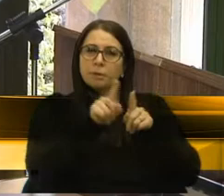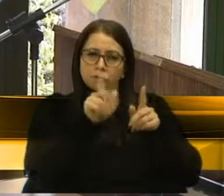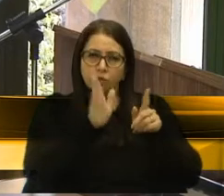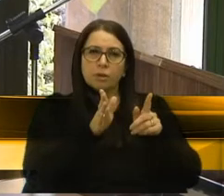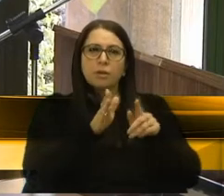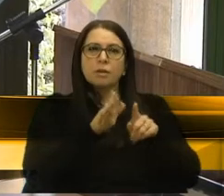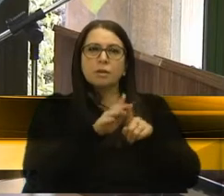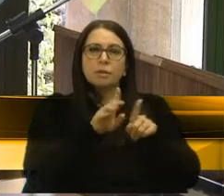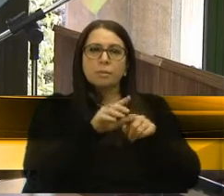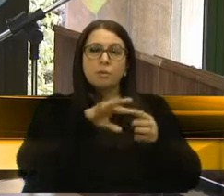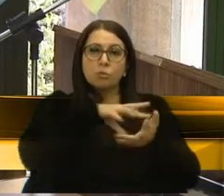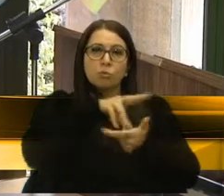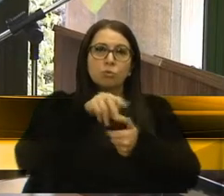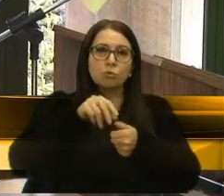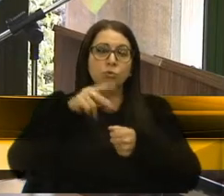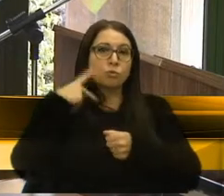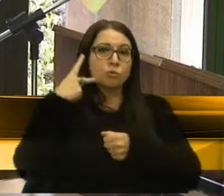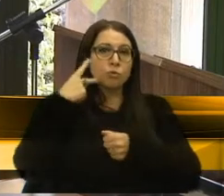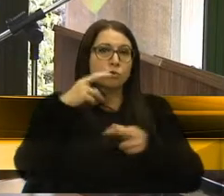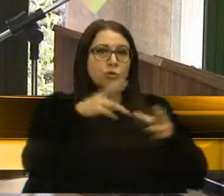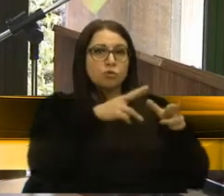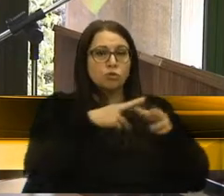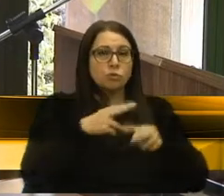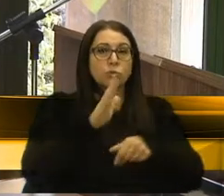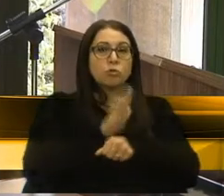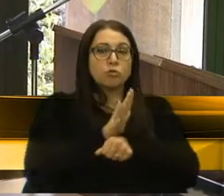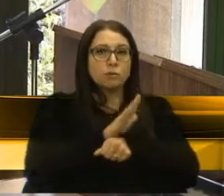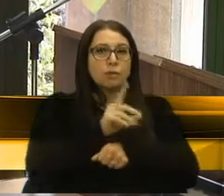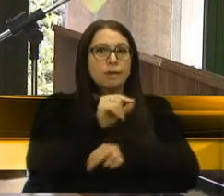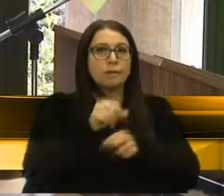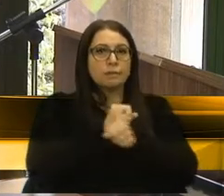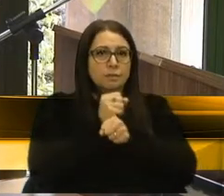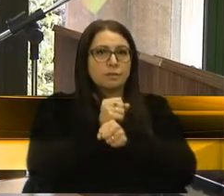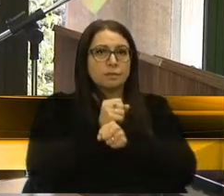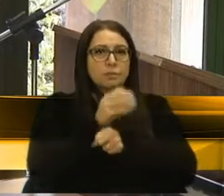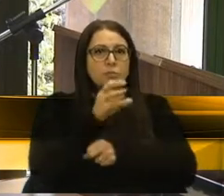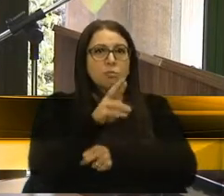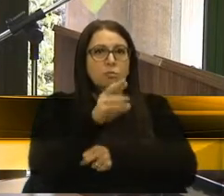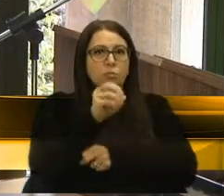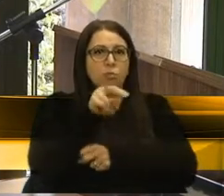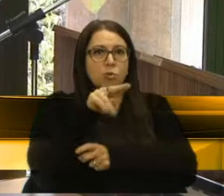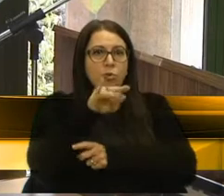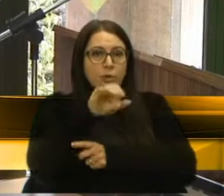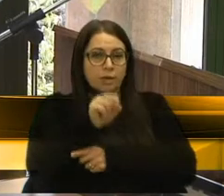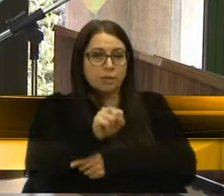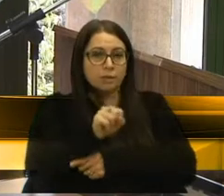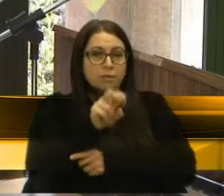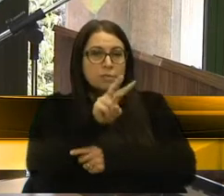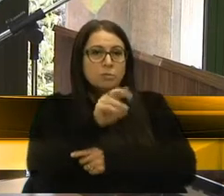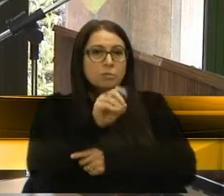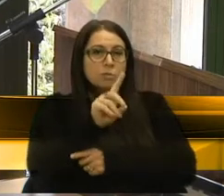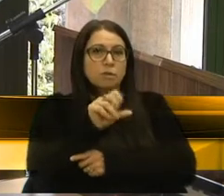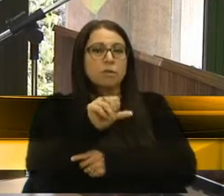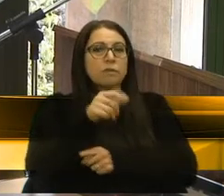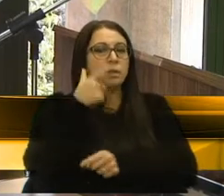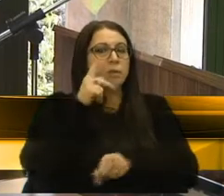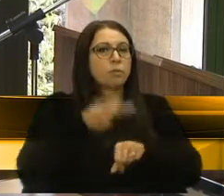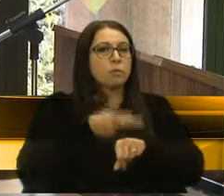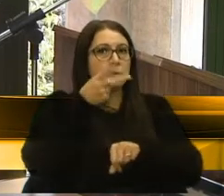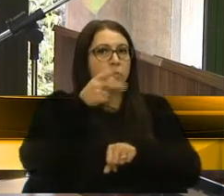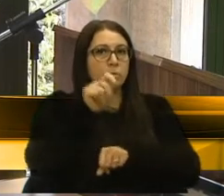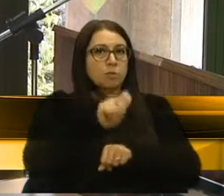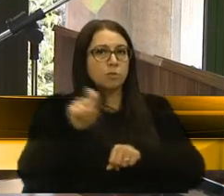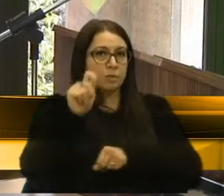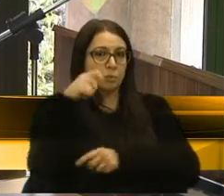como Mundo, Política e Região, para o qual colabora há 10 anos com Crônicas. Em 2019, foi agraciado com o prêmio da Associação Rio